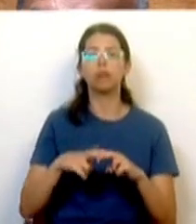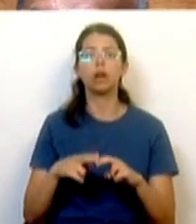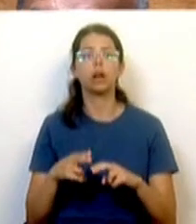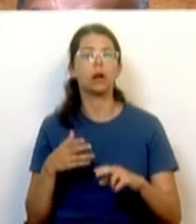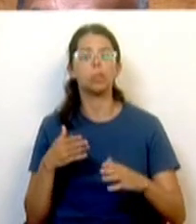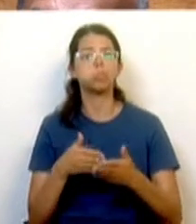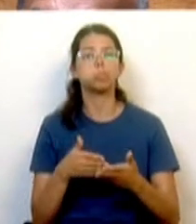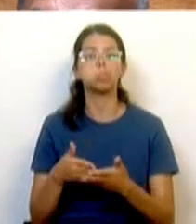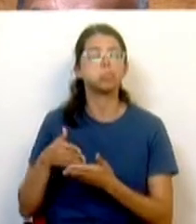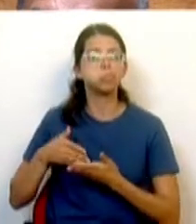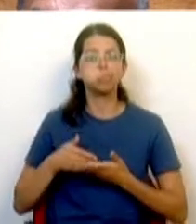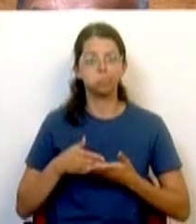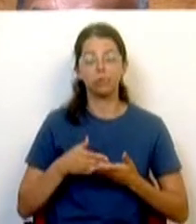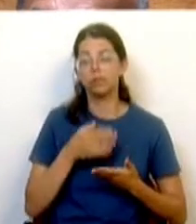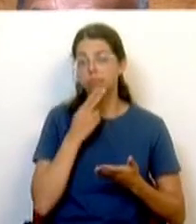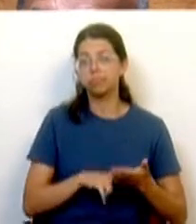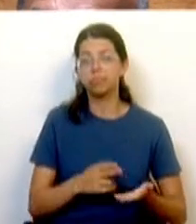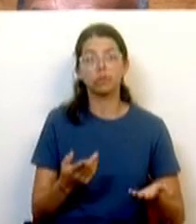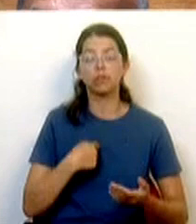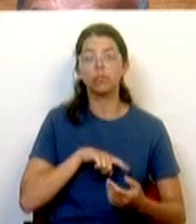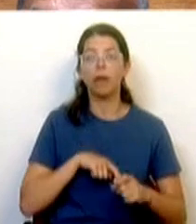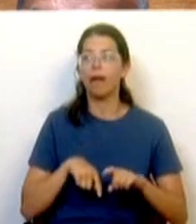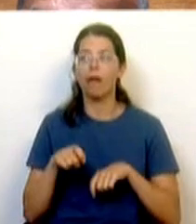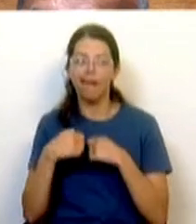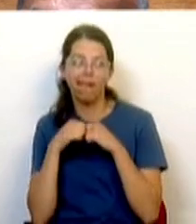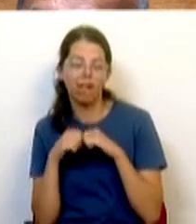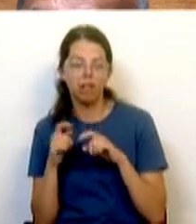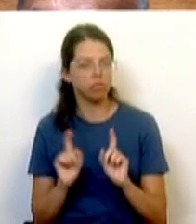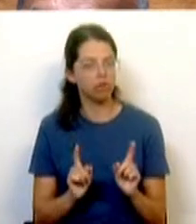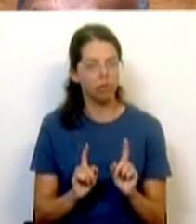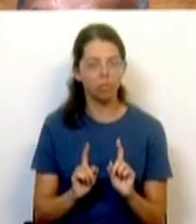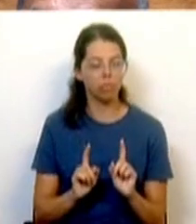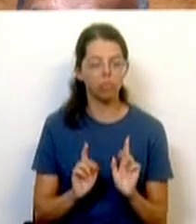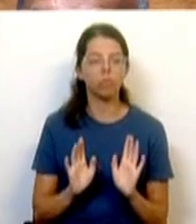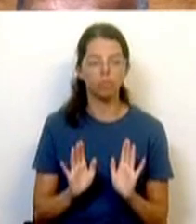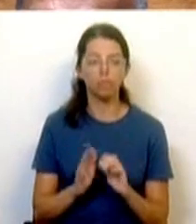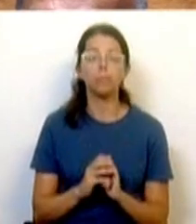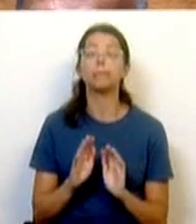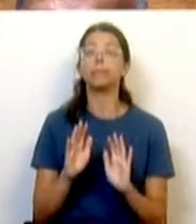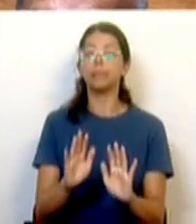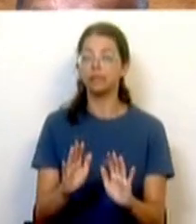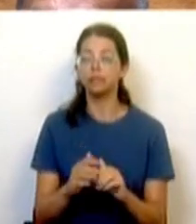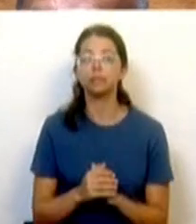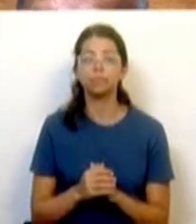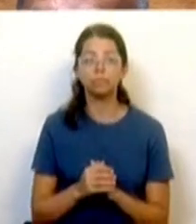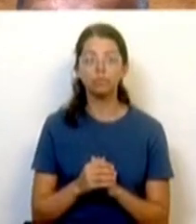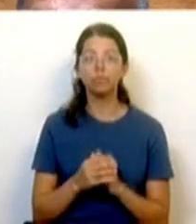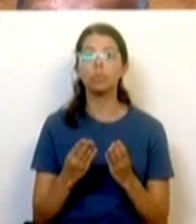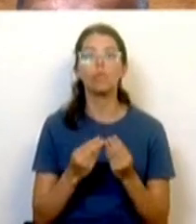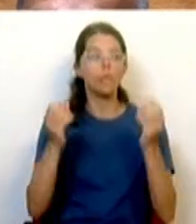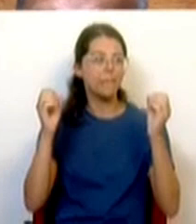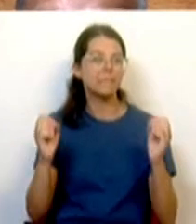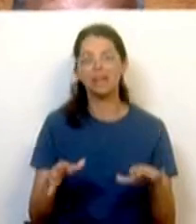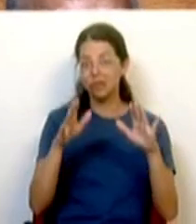creche. Essa é a realidade em que vivemos e nós não fugimos dessa realidade nem nos escondemos atrás dela. Agora, o que é certo é que não existe nenhuma solução